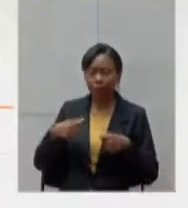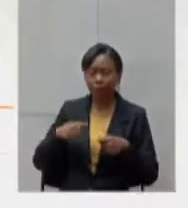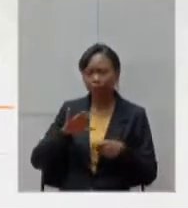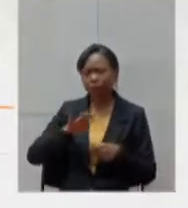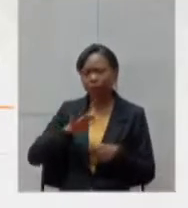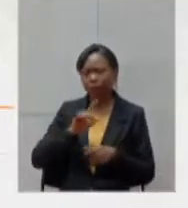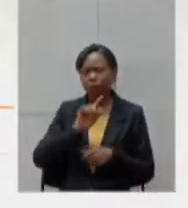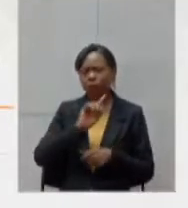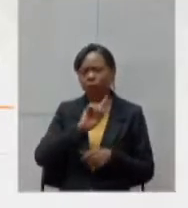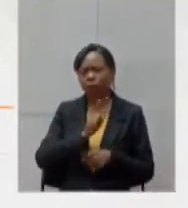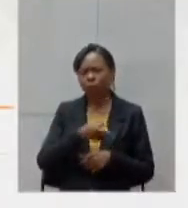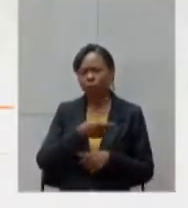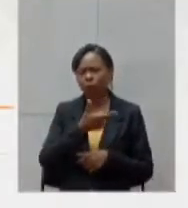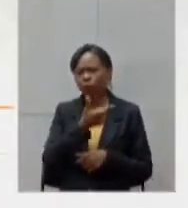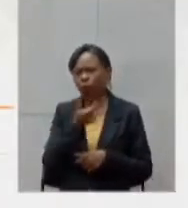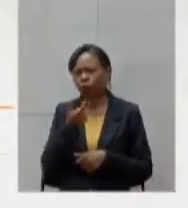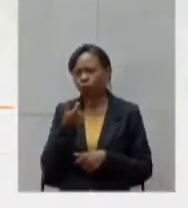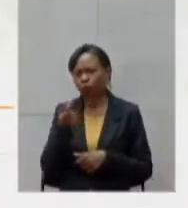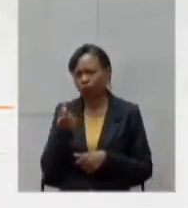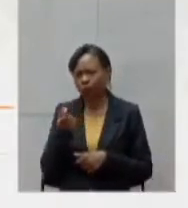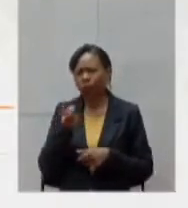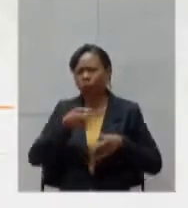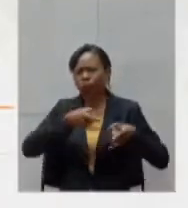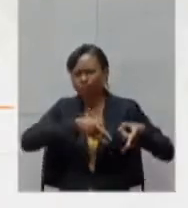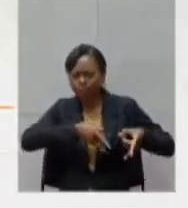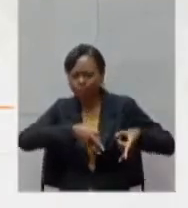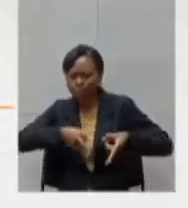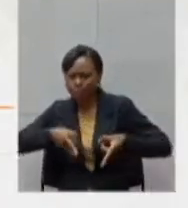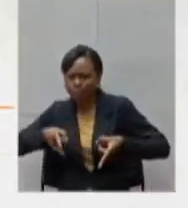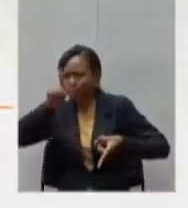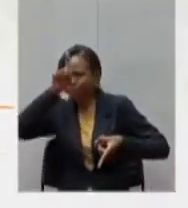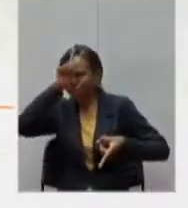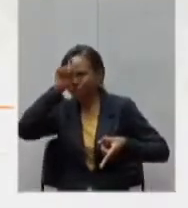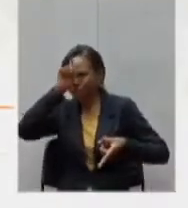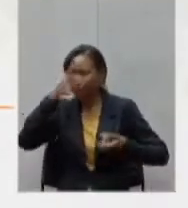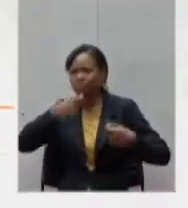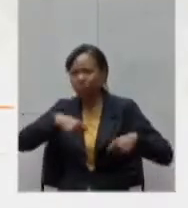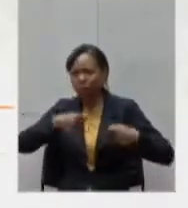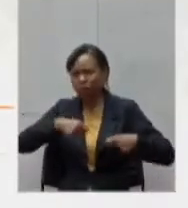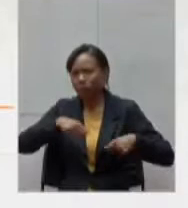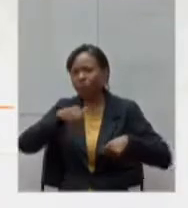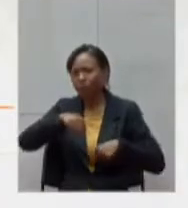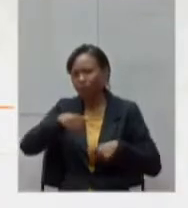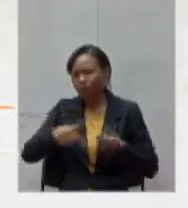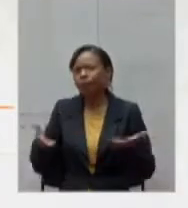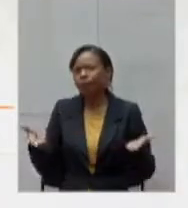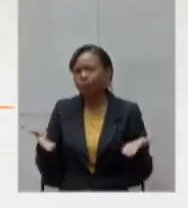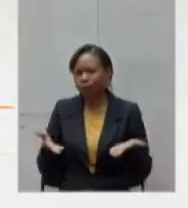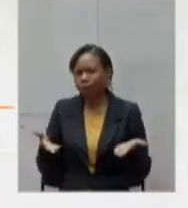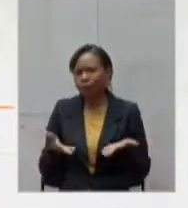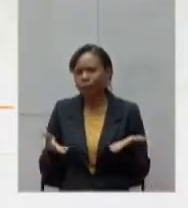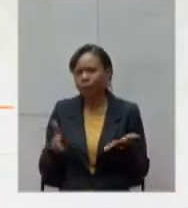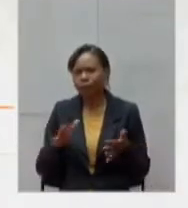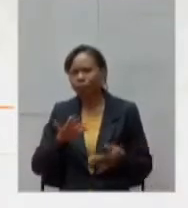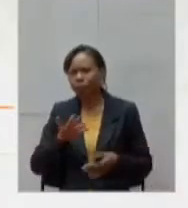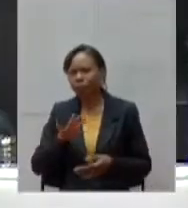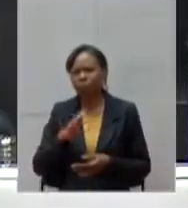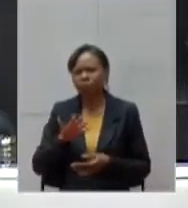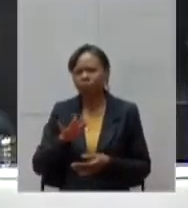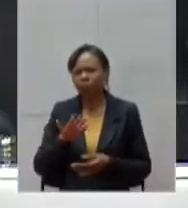1.200 leitos necessários nesse momento, é próximo do que nós estamos